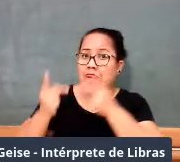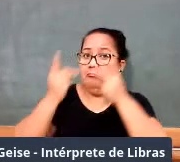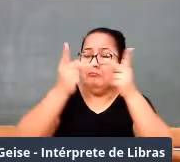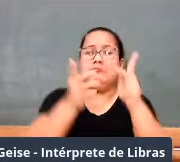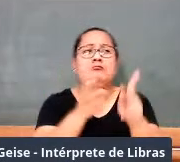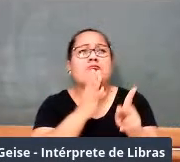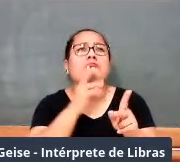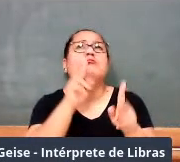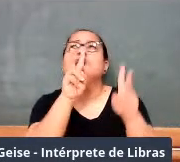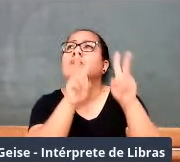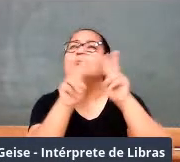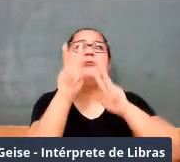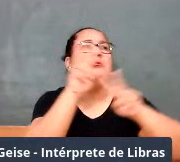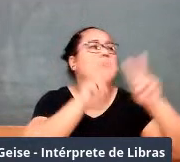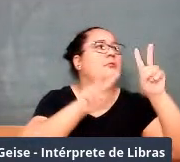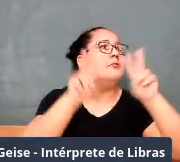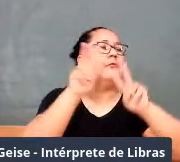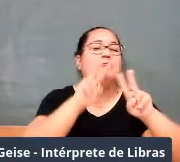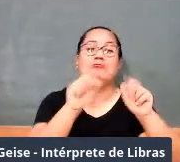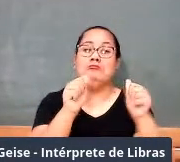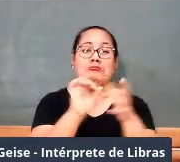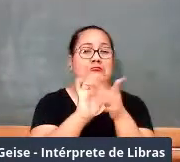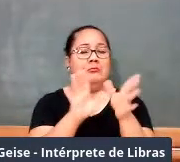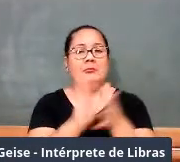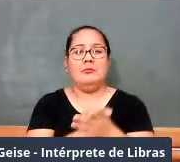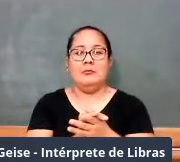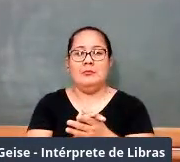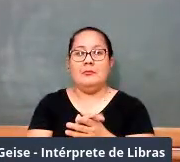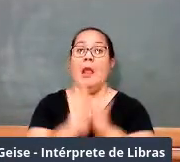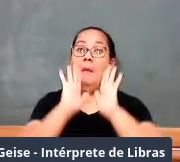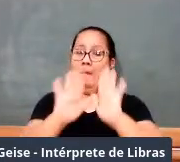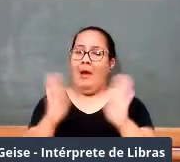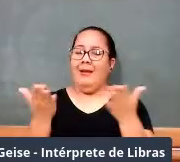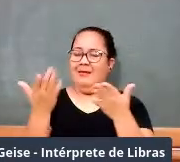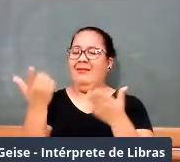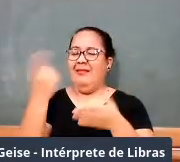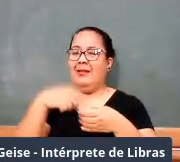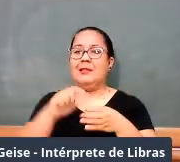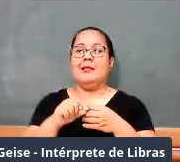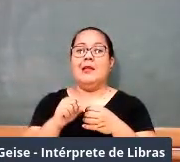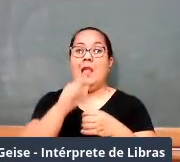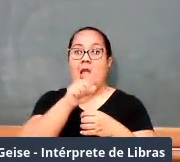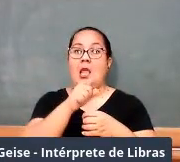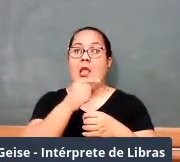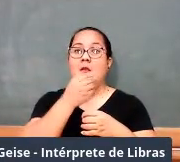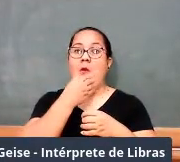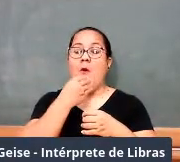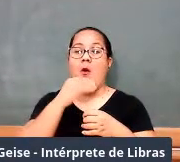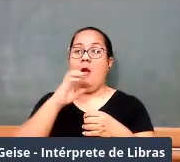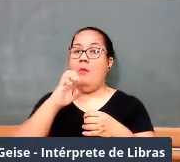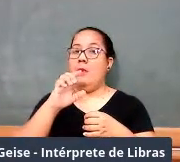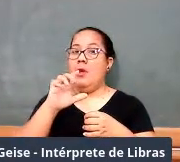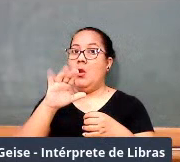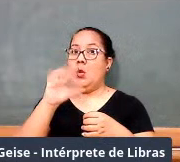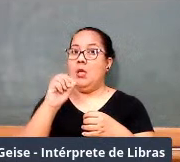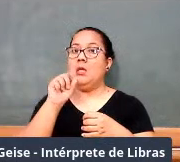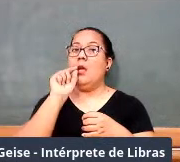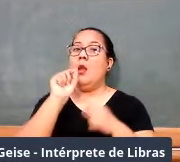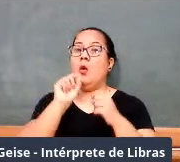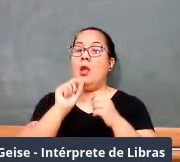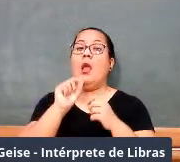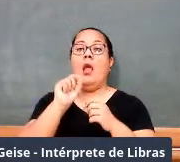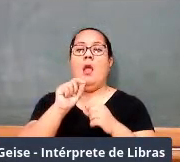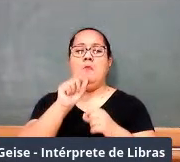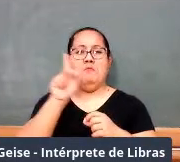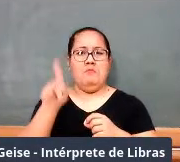mas o professor Euclides Rocho, professor de matemática, diretor do Colégio Pedro II, ele era um